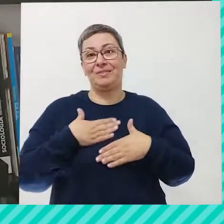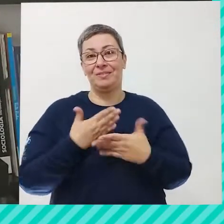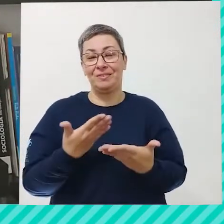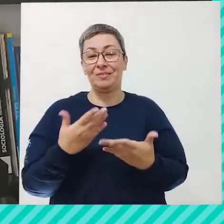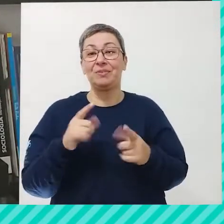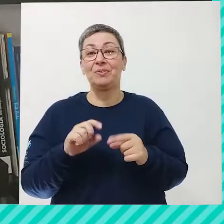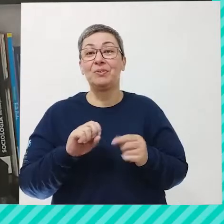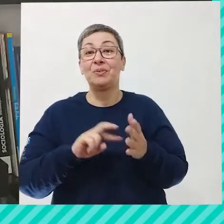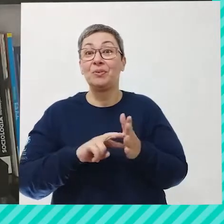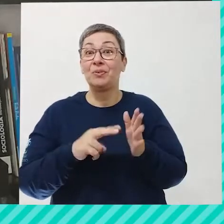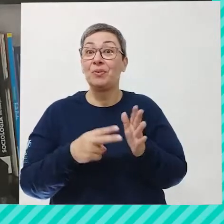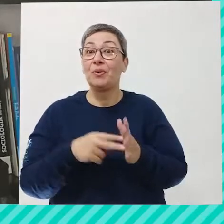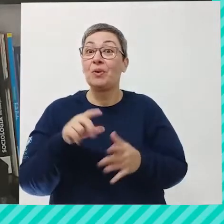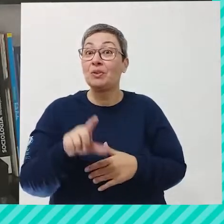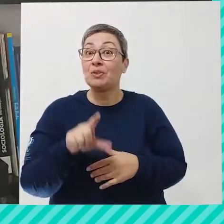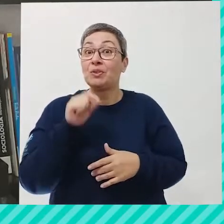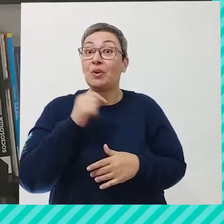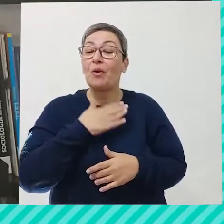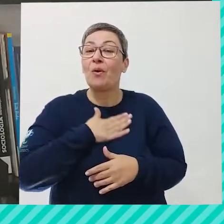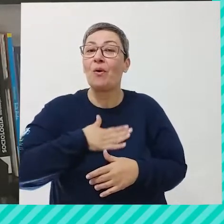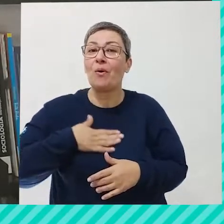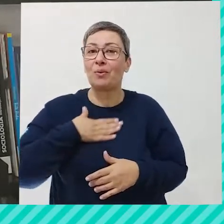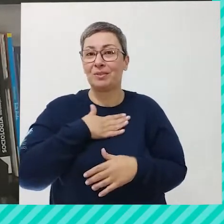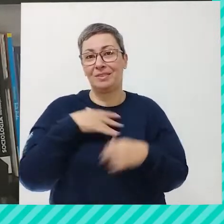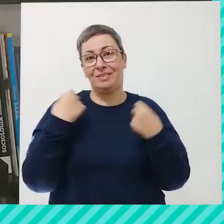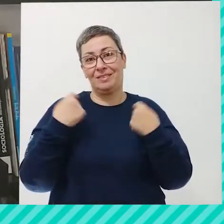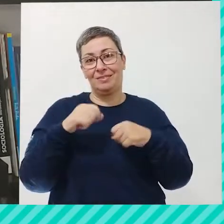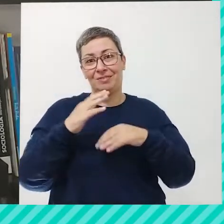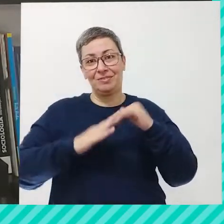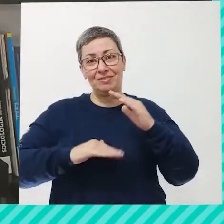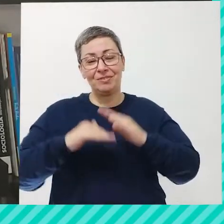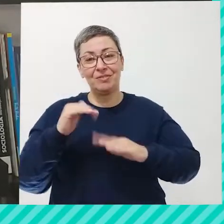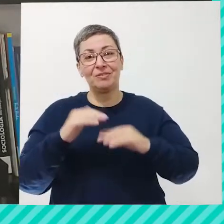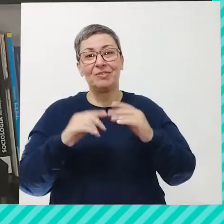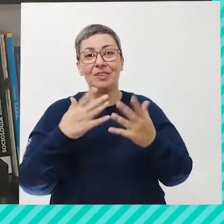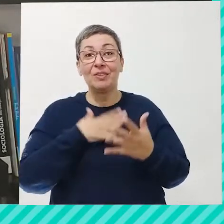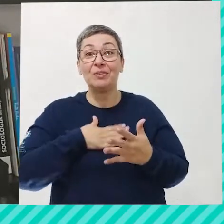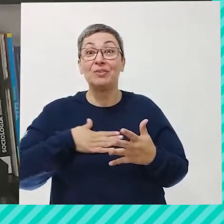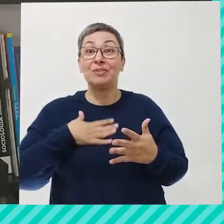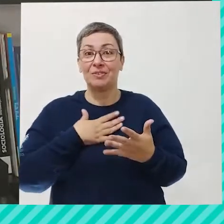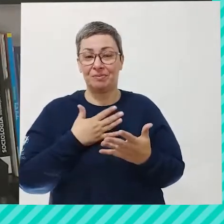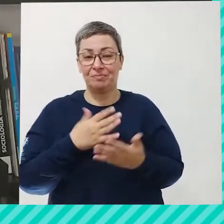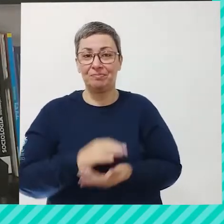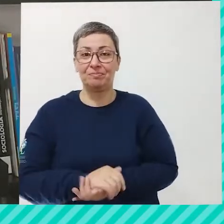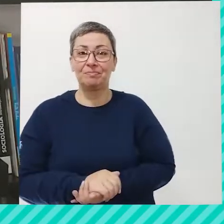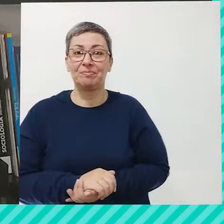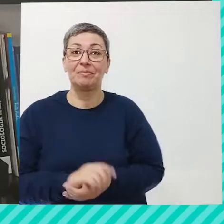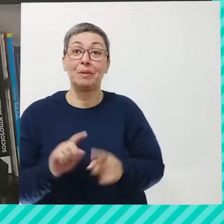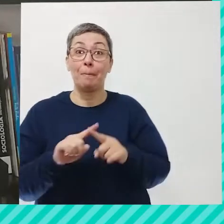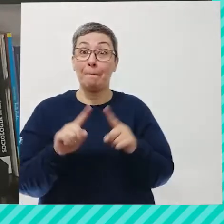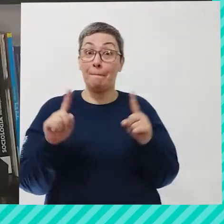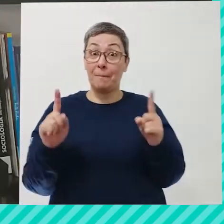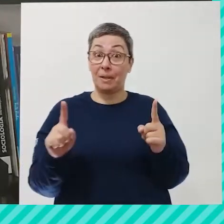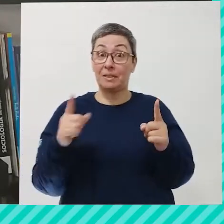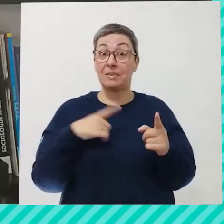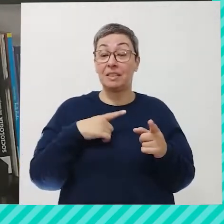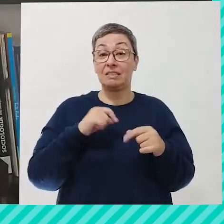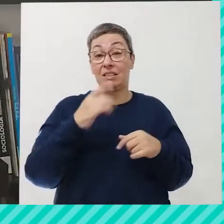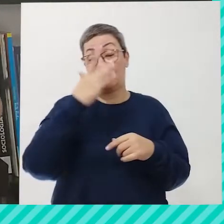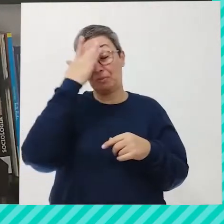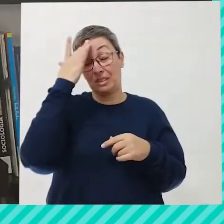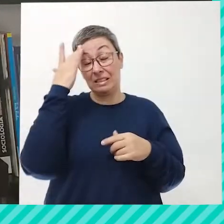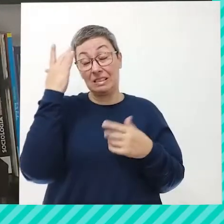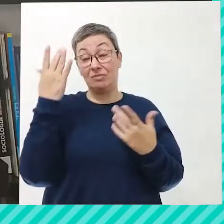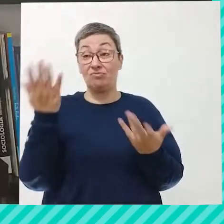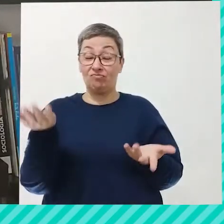realizá-la. Ou seja, escolha algo que você gosta de fazer, que vai te trazer algum prazer, né? Mas aí vai ter pessoas que vão